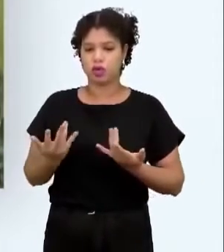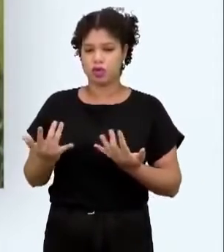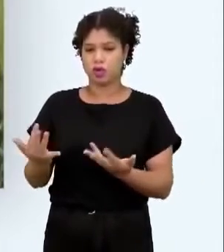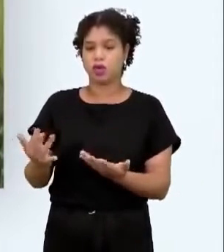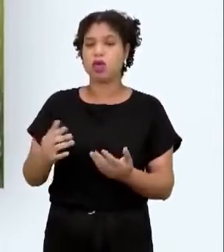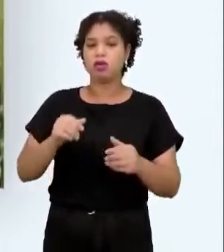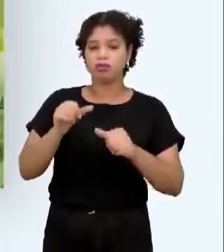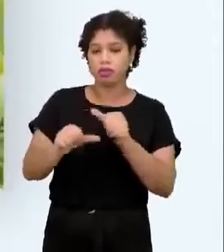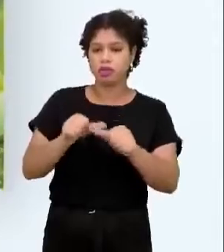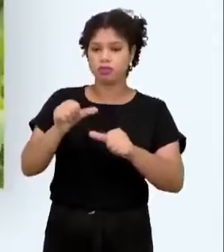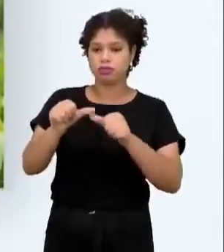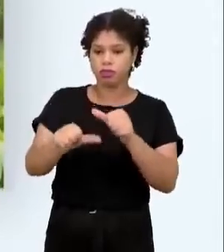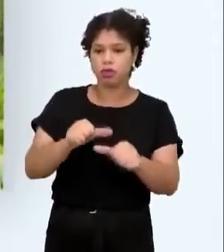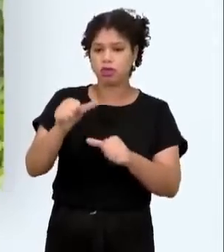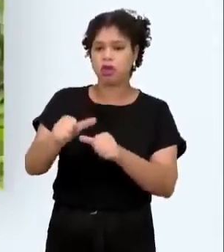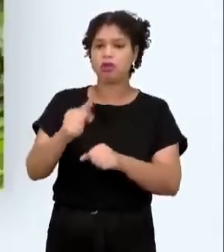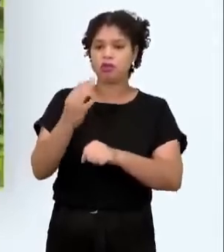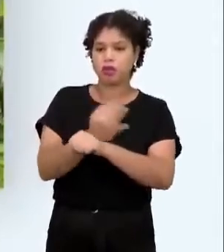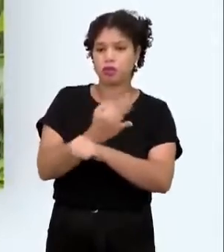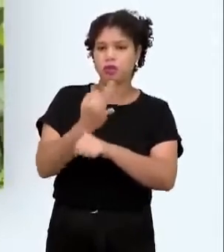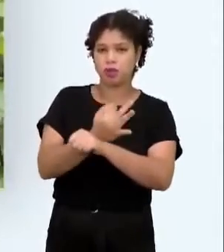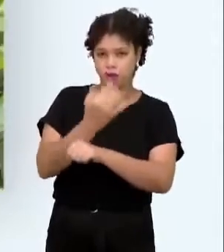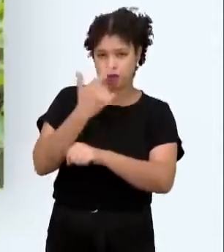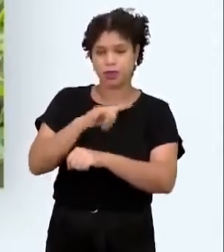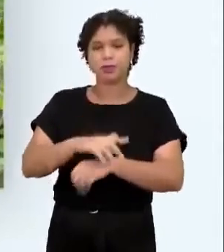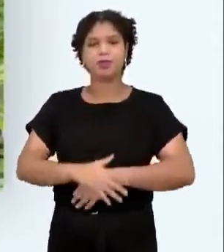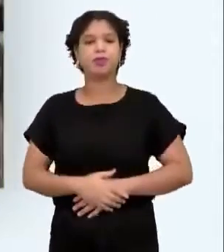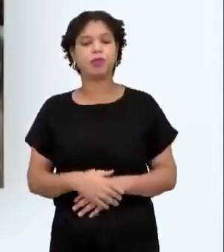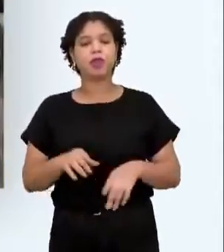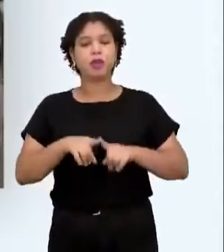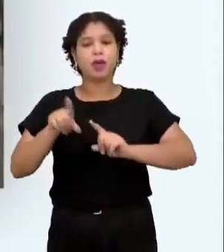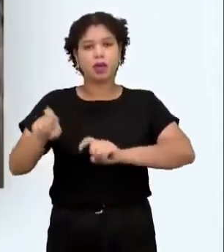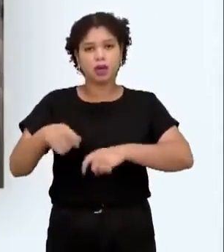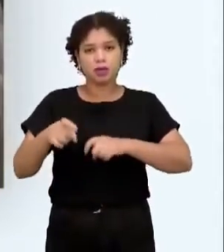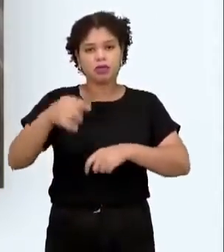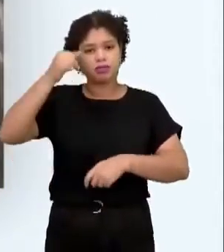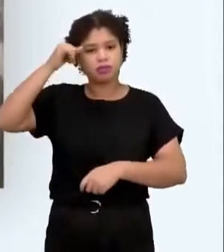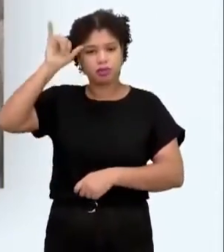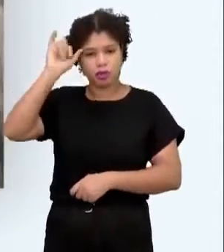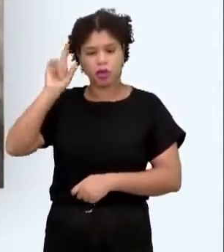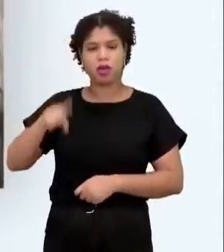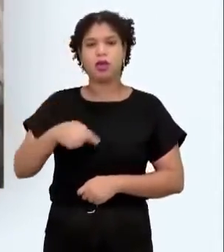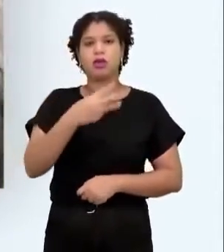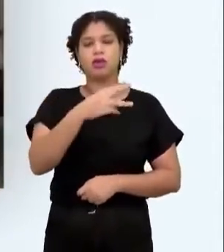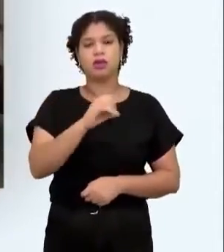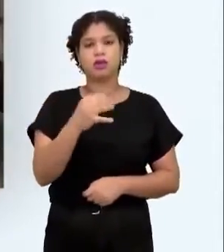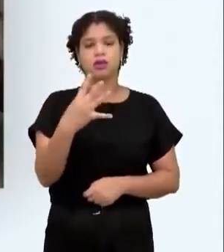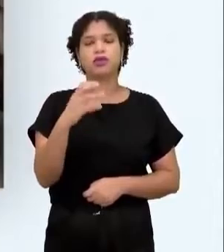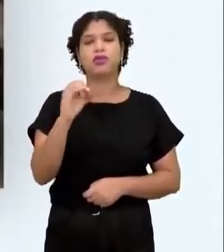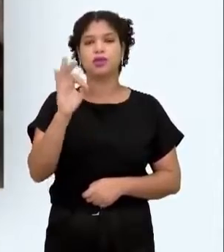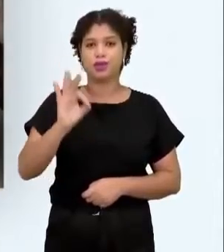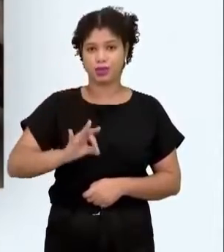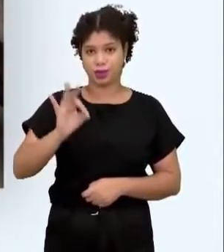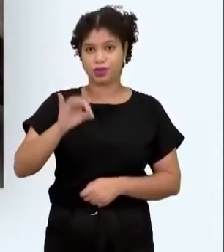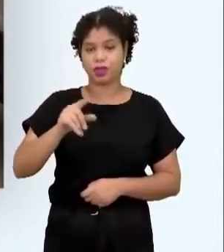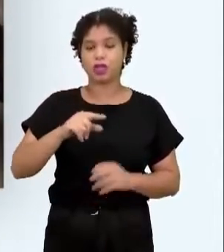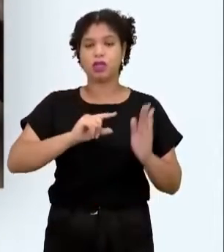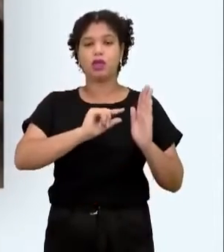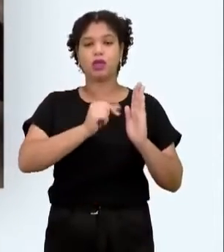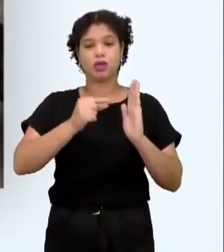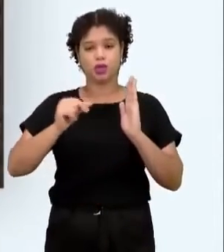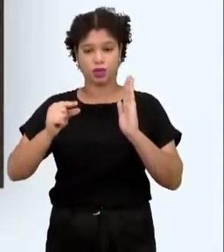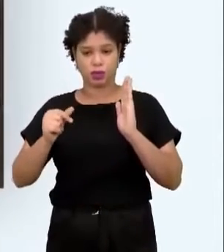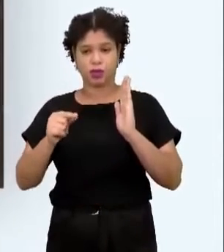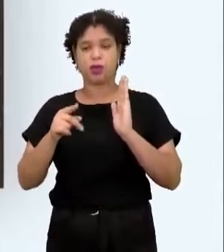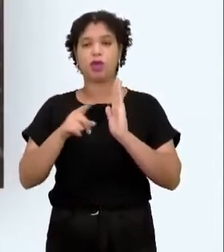reduced. A agricultura e pecuária são responsáveis por 30% 40% do produto interno bruto das